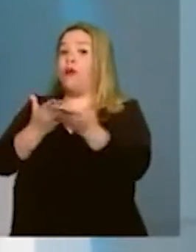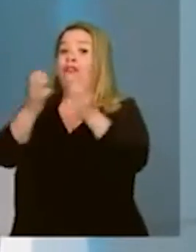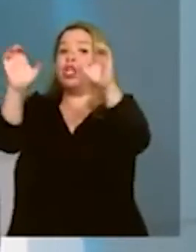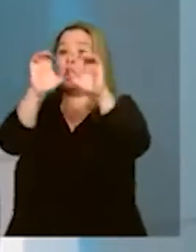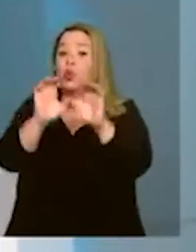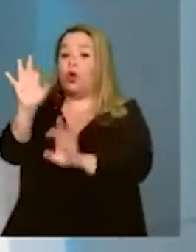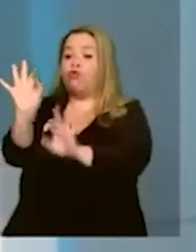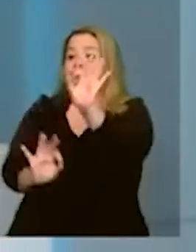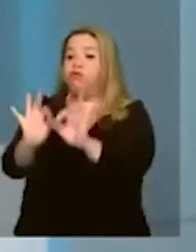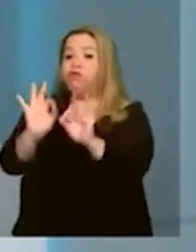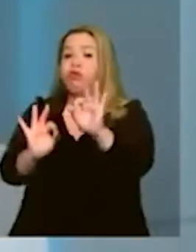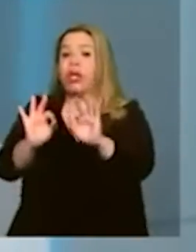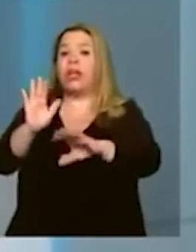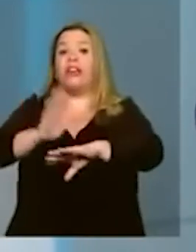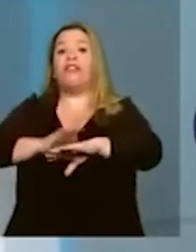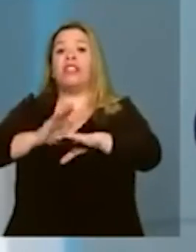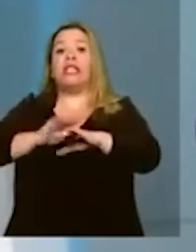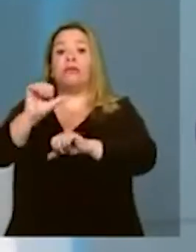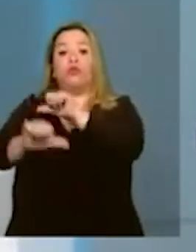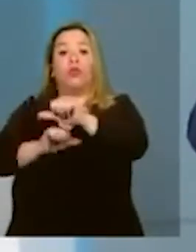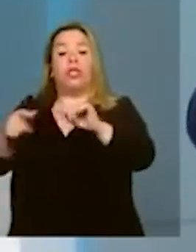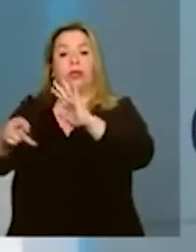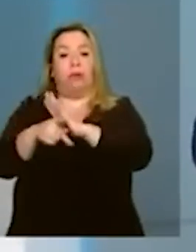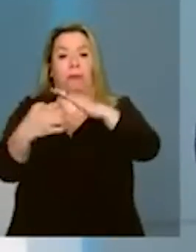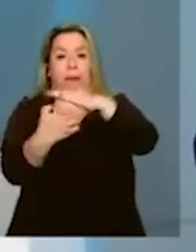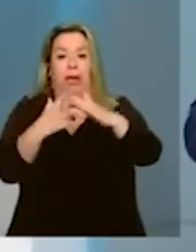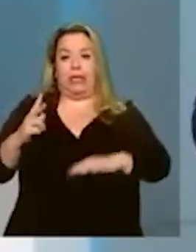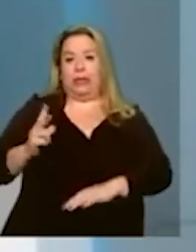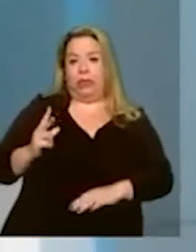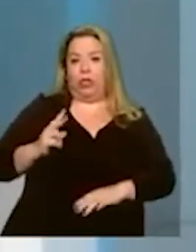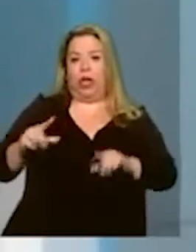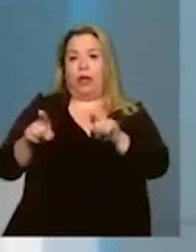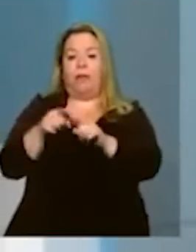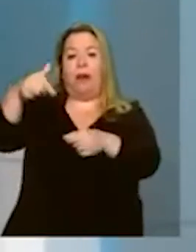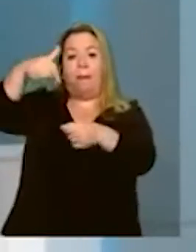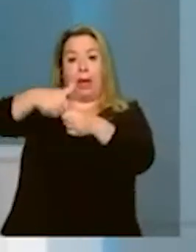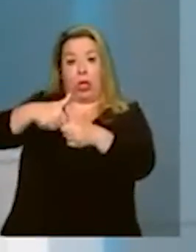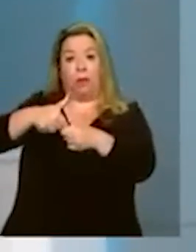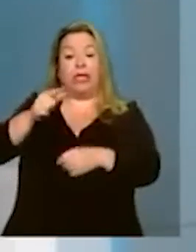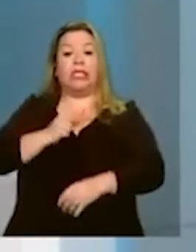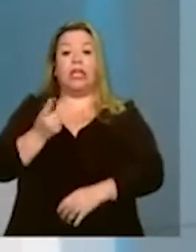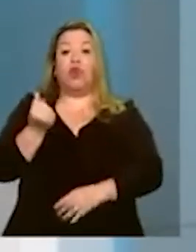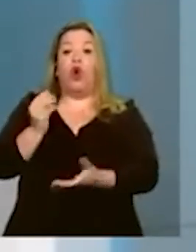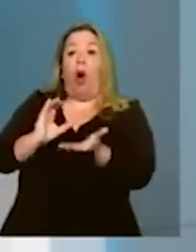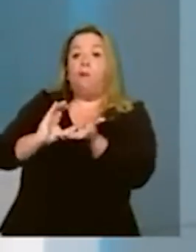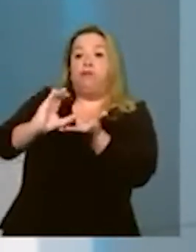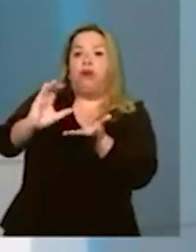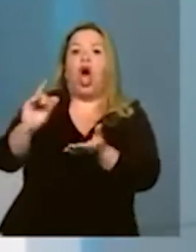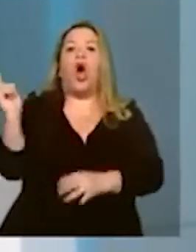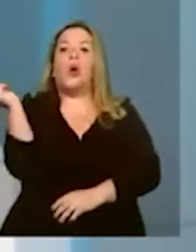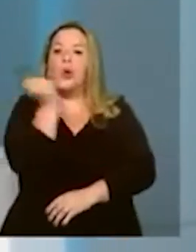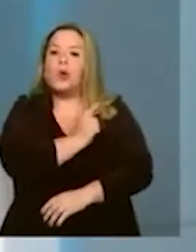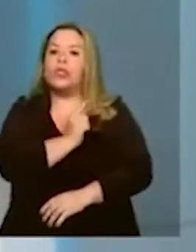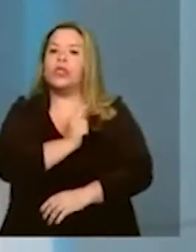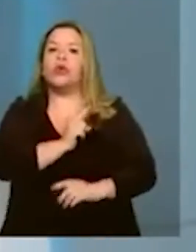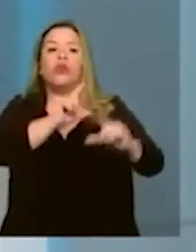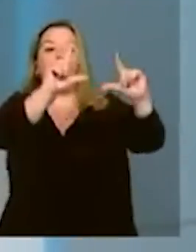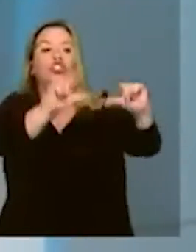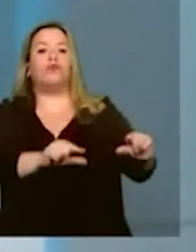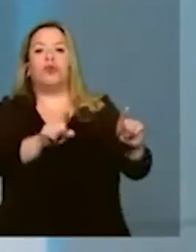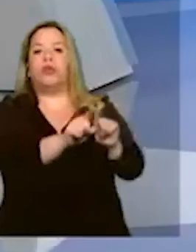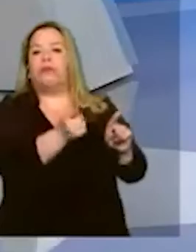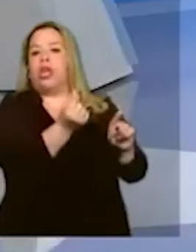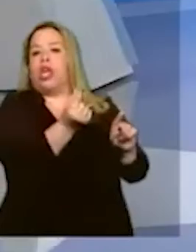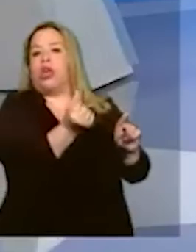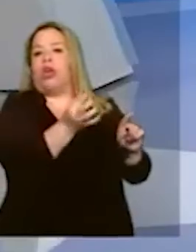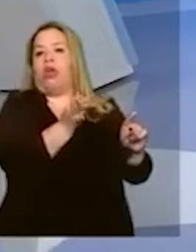fizemos a privatização da Eletrobras, que além de botar dinheiro em caixa, e foi a segunda maior operação financeira de 2022, ajudou a reduzir a tarifa de energia,